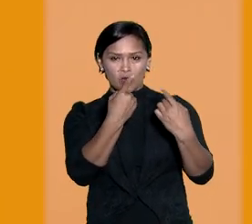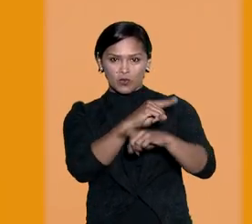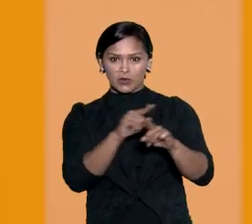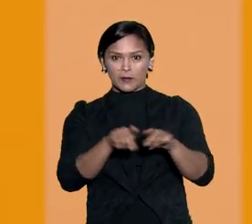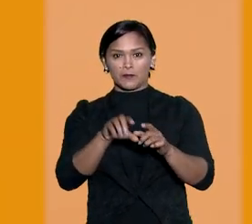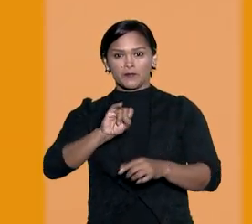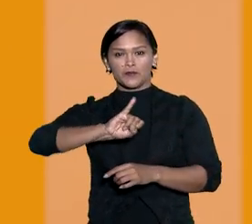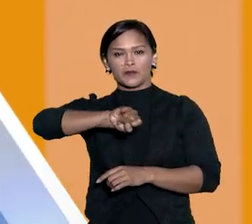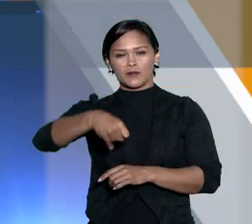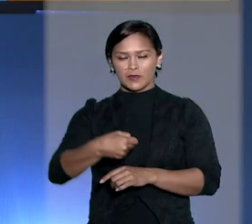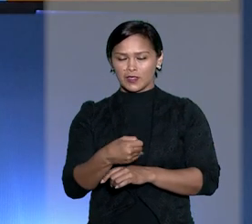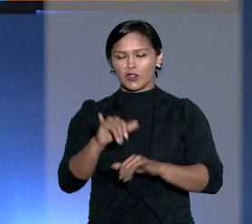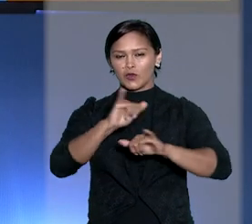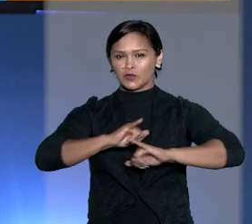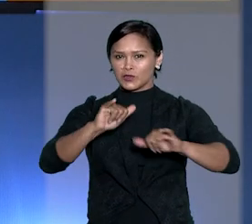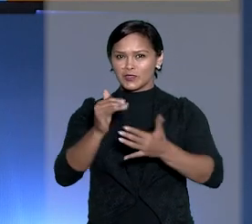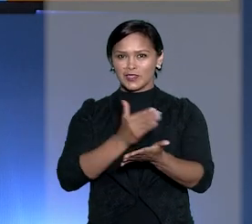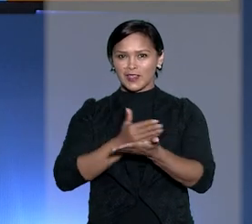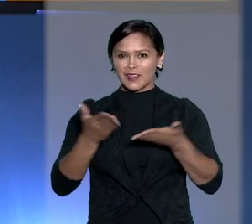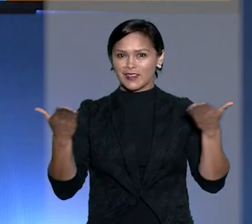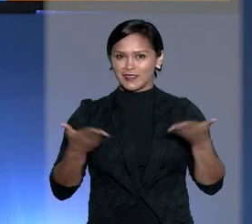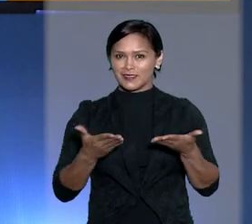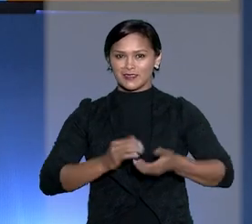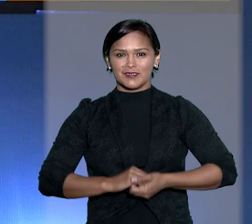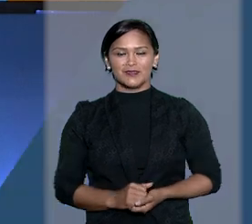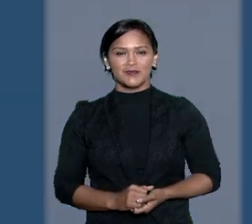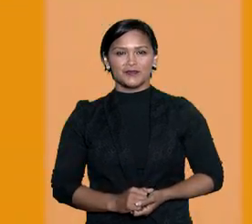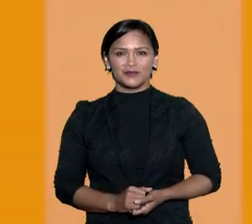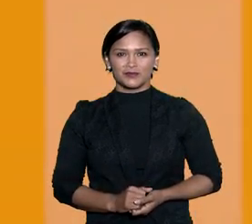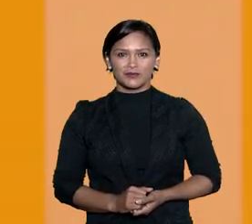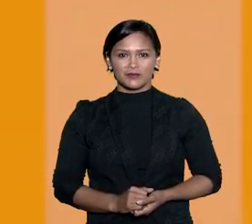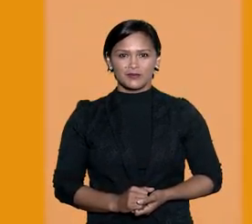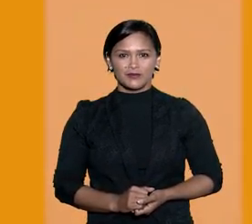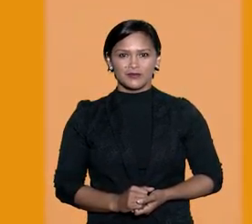o outro. O STJ Notícias começa agora.